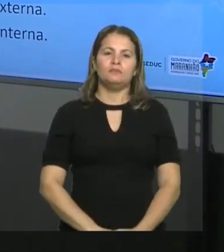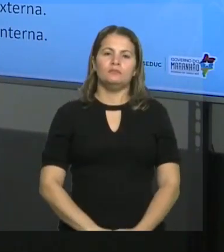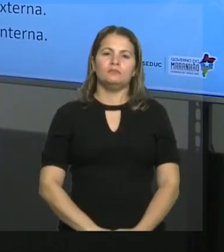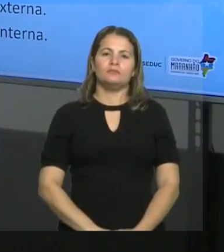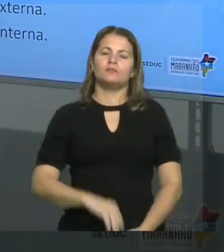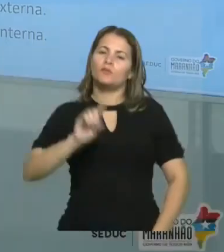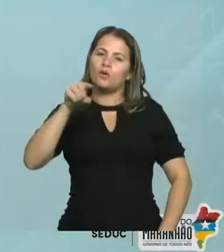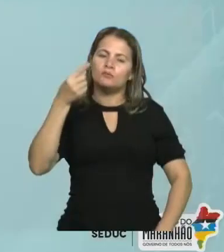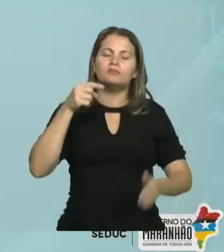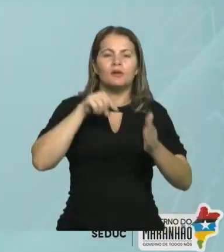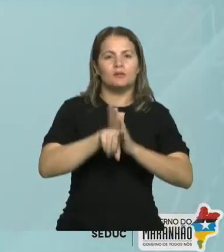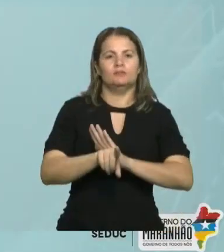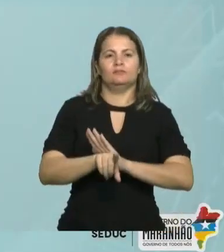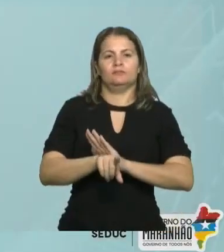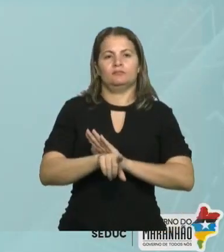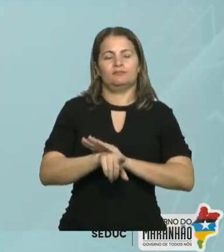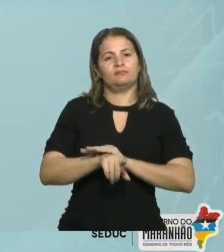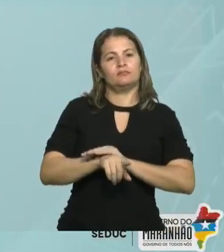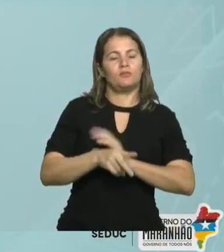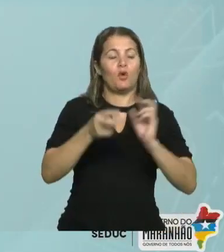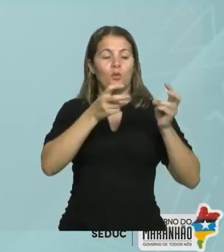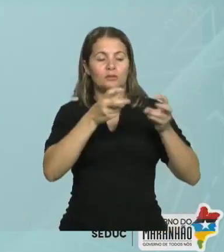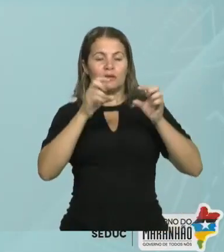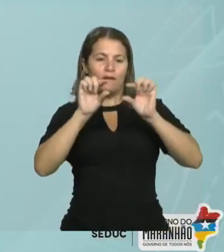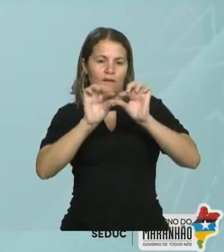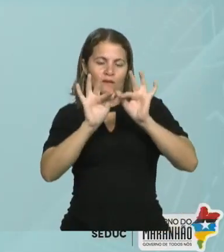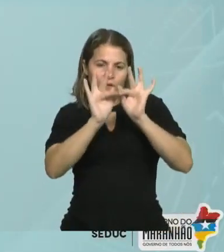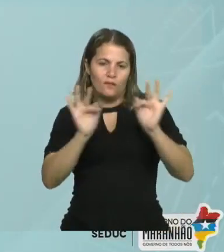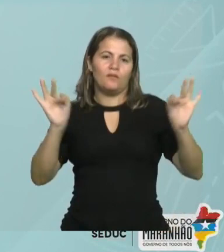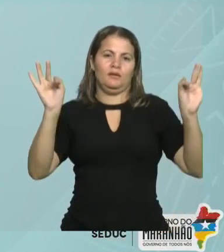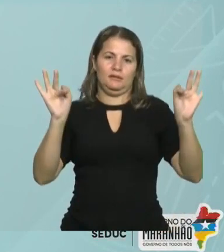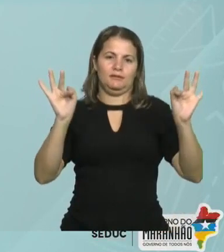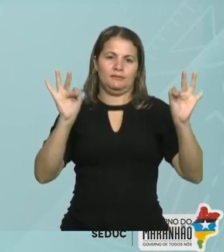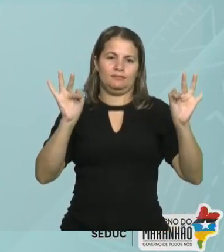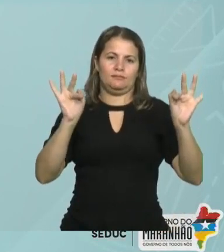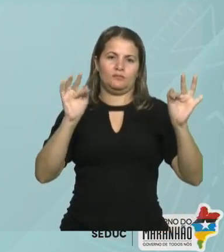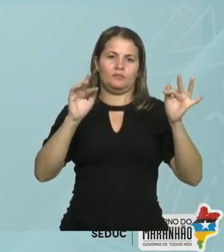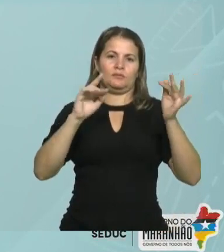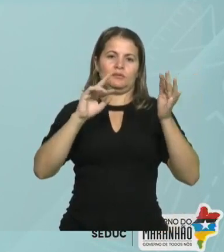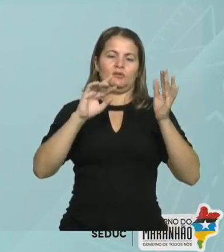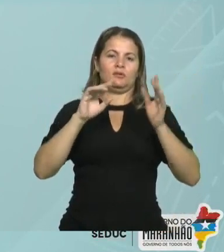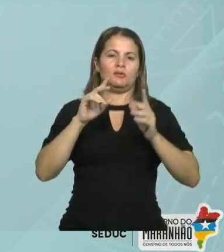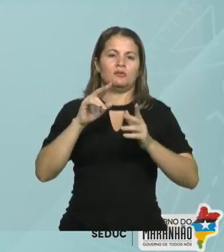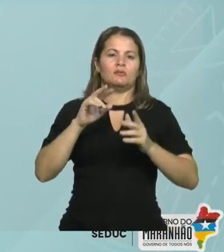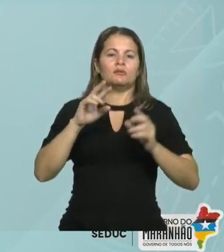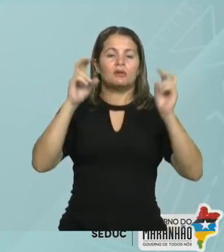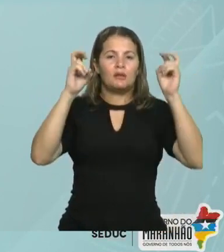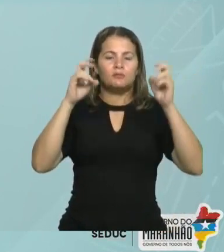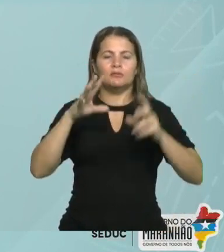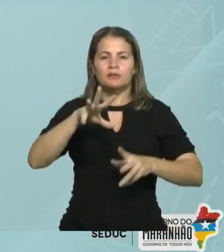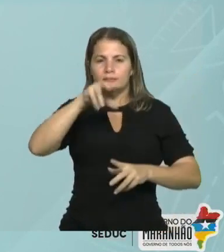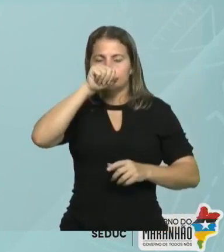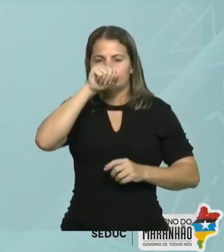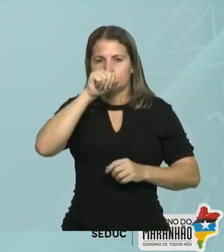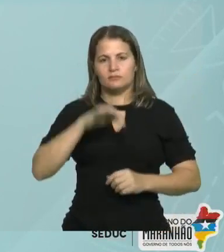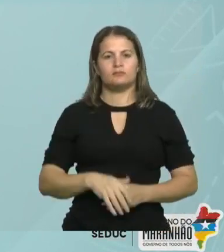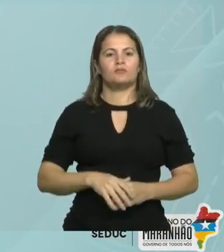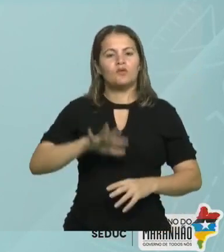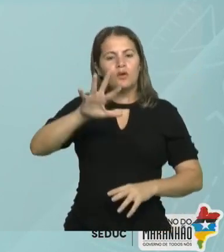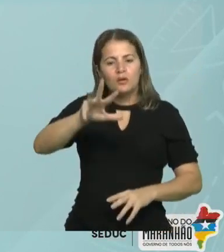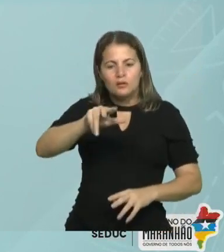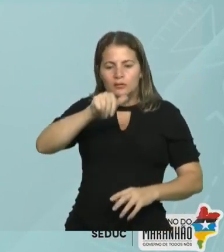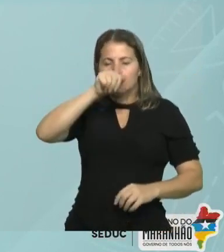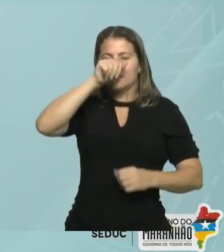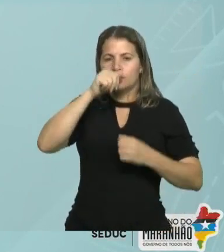Próxima questão. Considere a seguinte frase sobre respiração. O ar entra nos pulmões quando ocorre